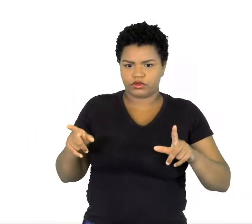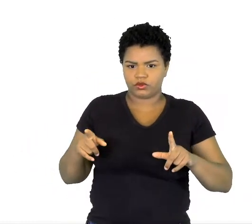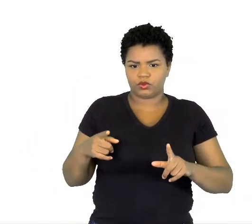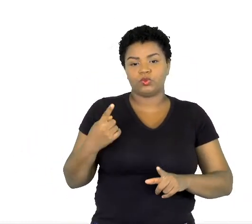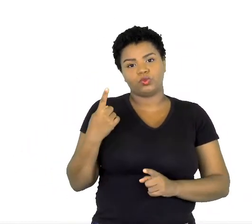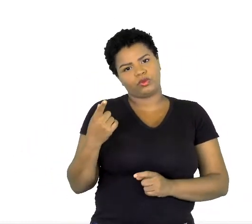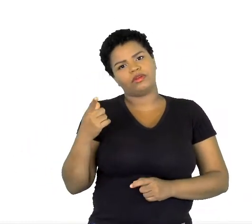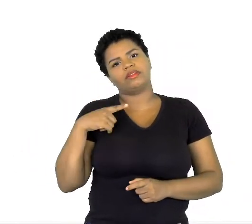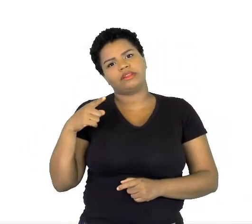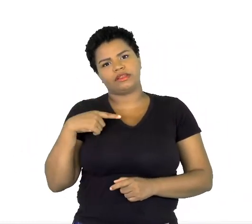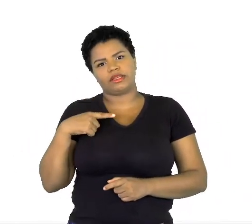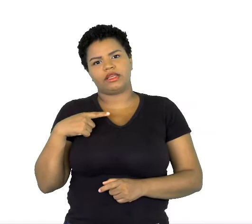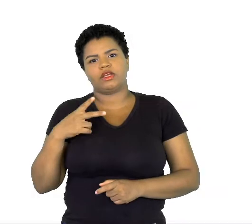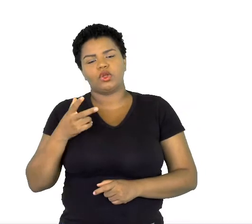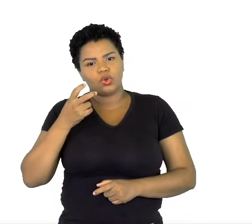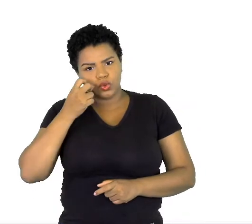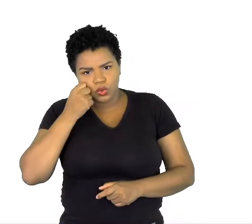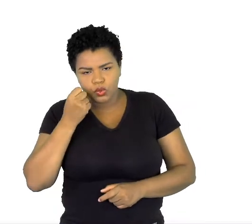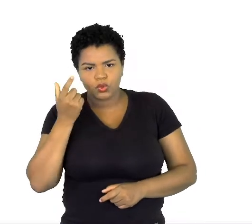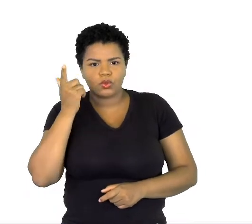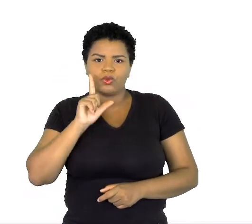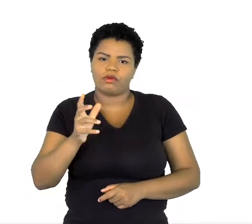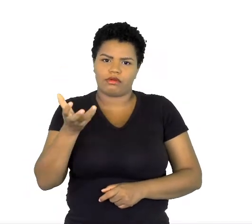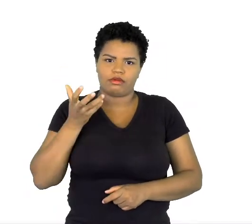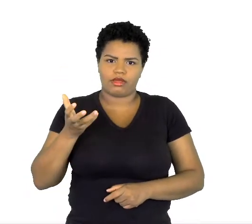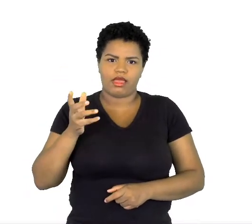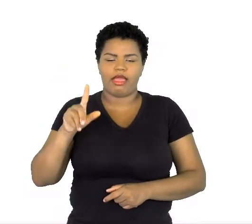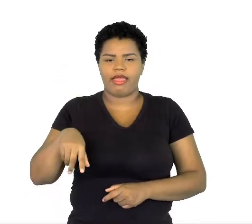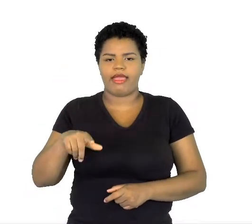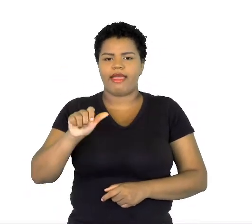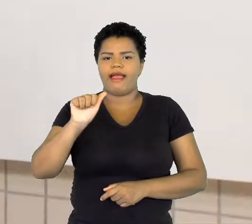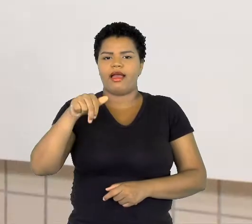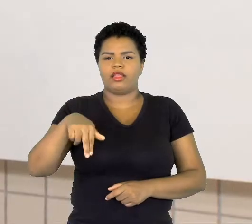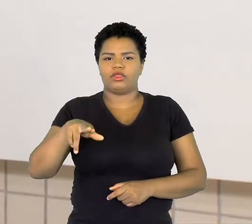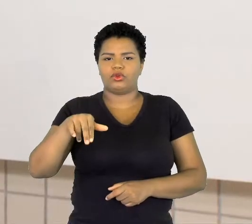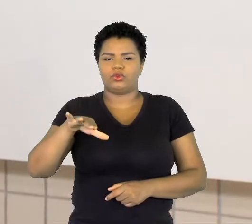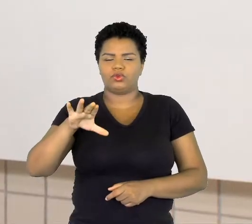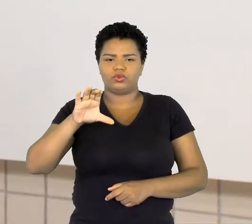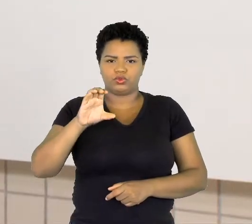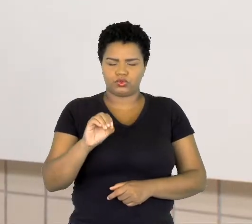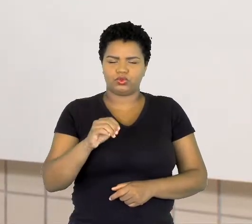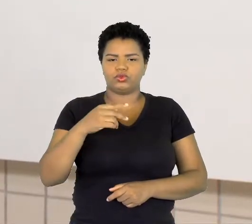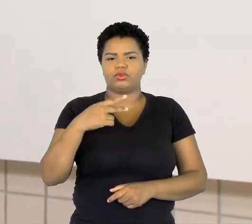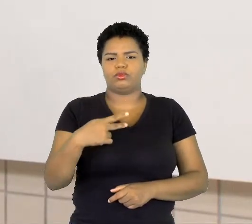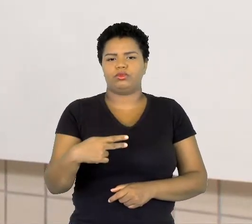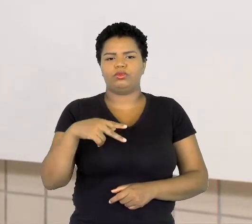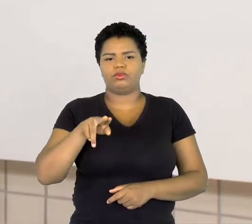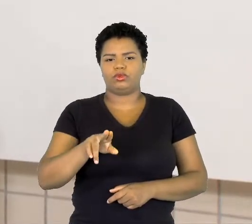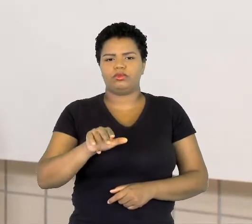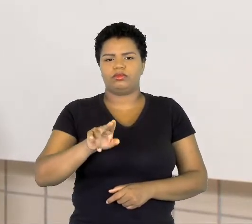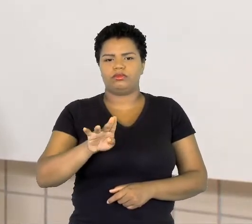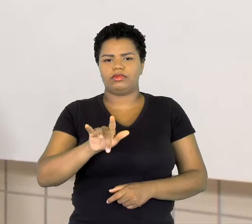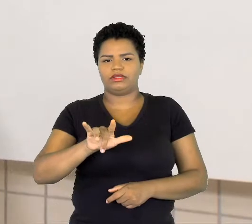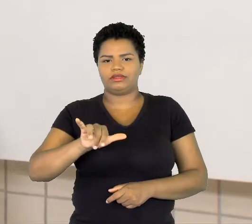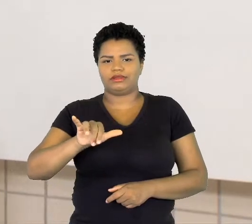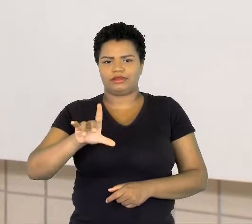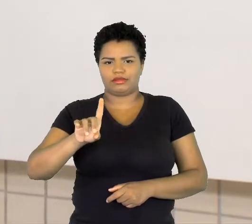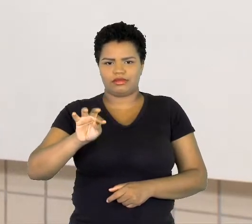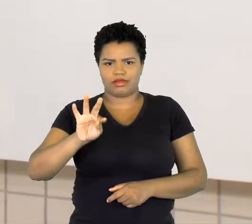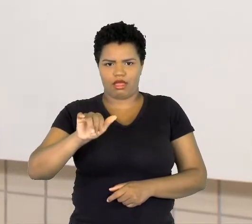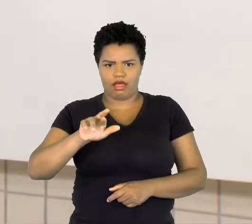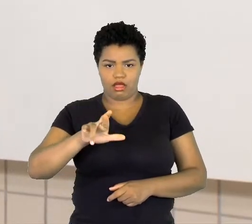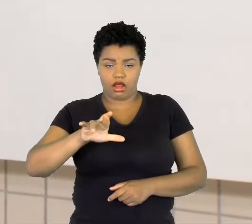fins lucrativos que se chama anúncio publicitário, a outra não tem fins lucrativos, ela só tem a intenção de informar, de